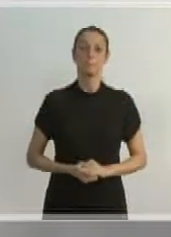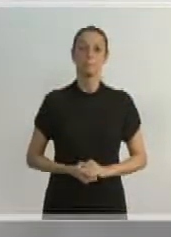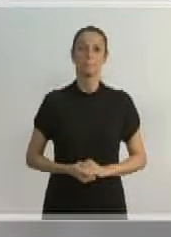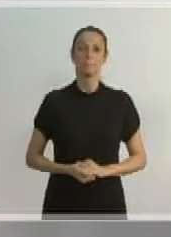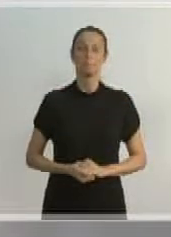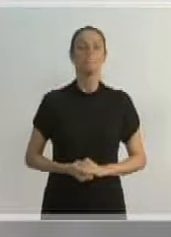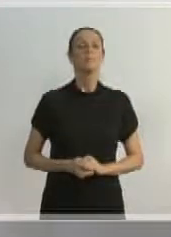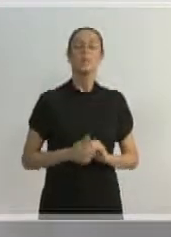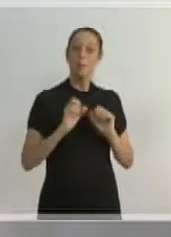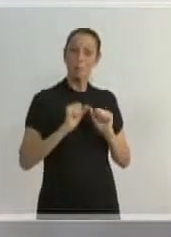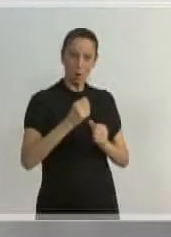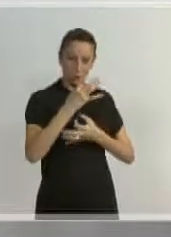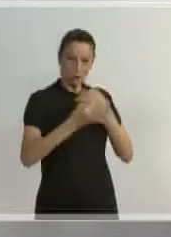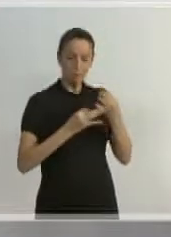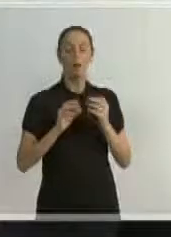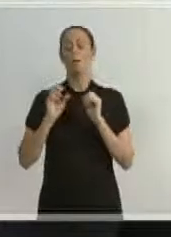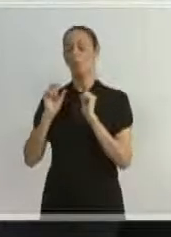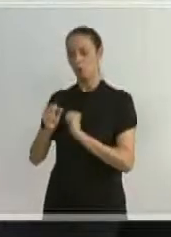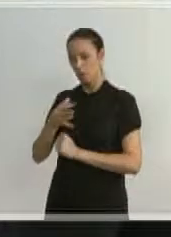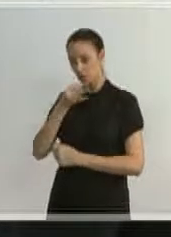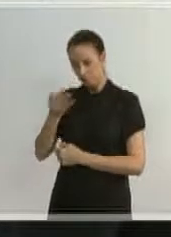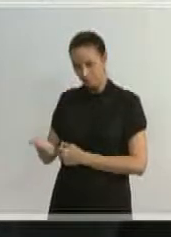Concedo a parte, senhor vereador. Concedo a parte,